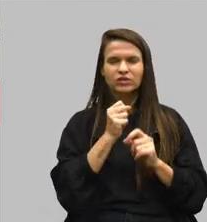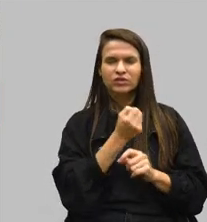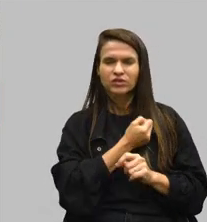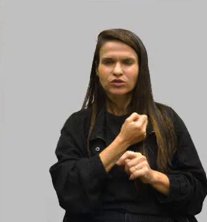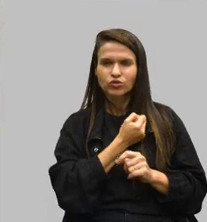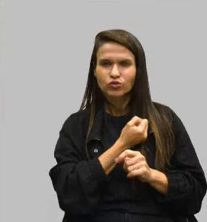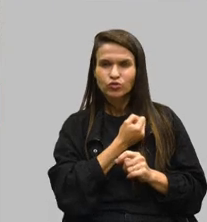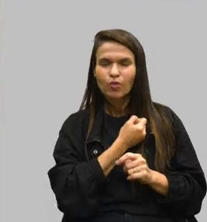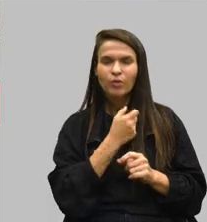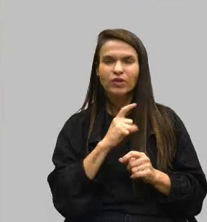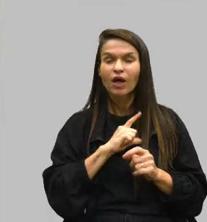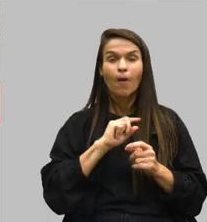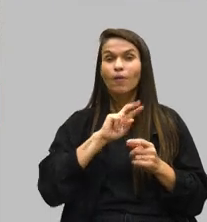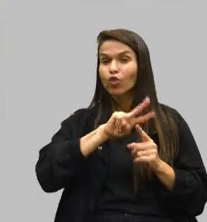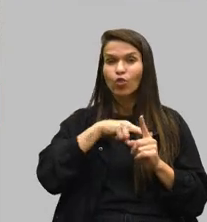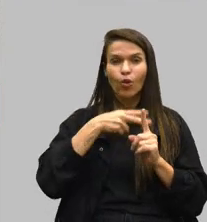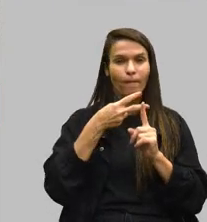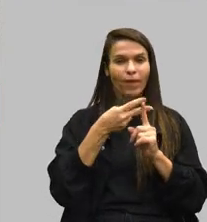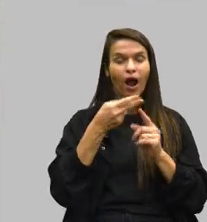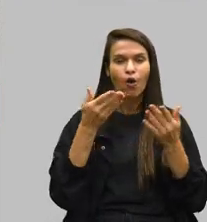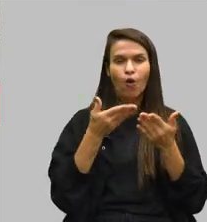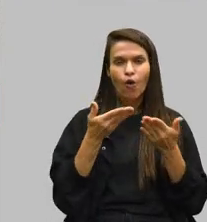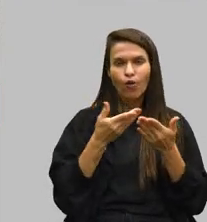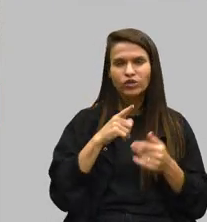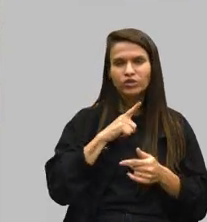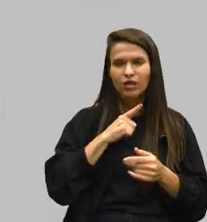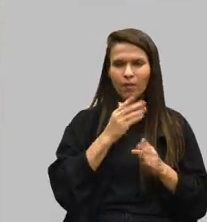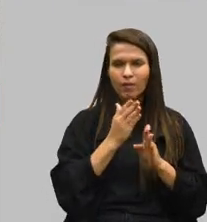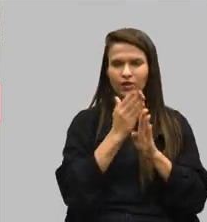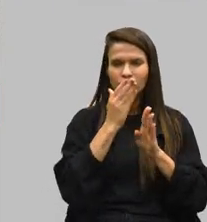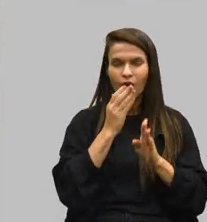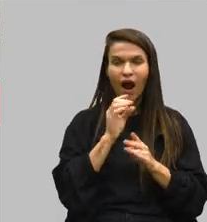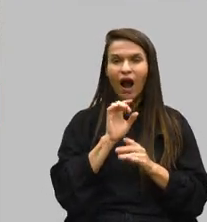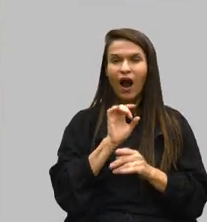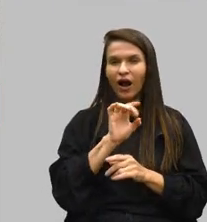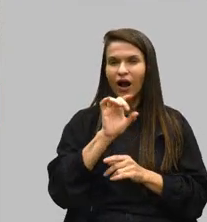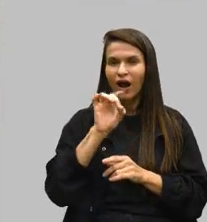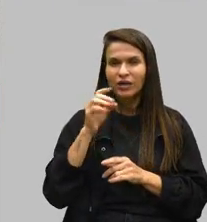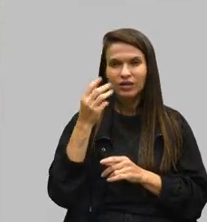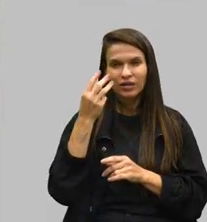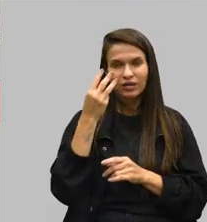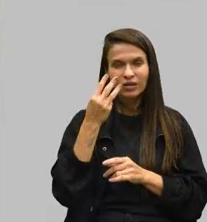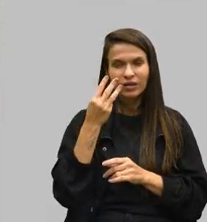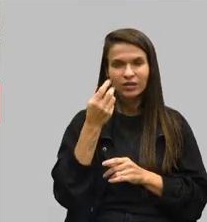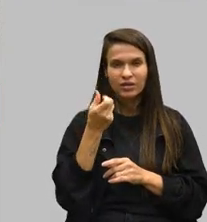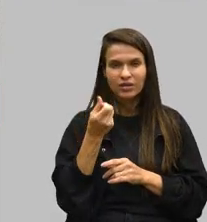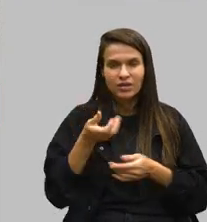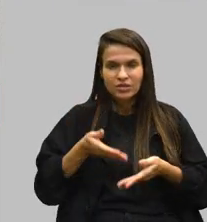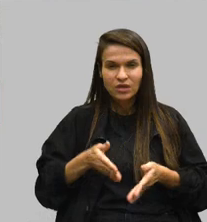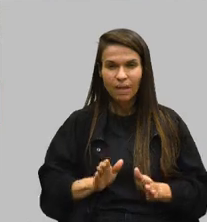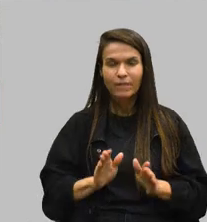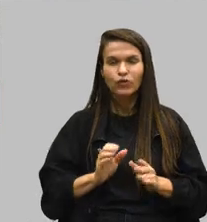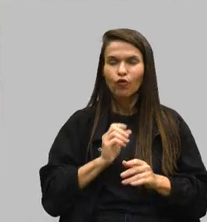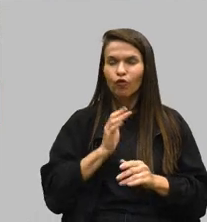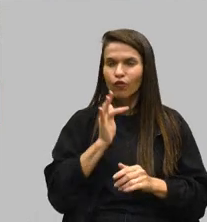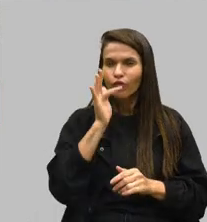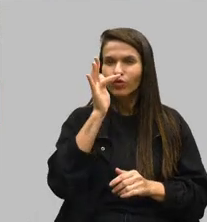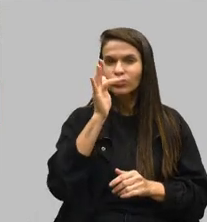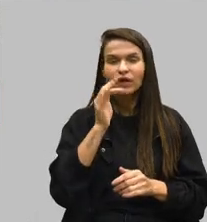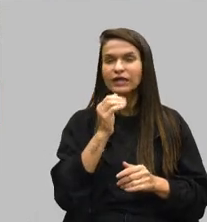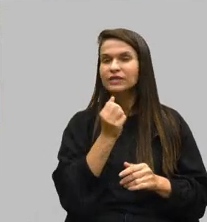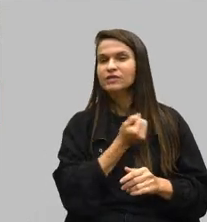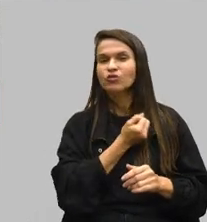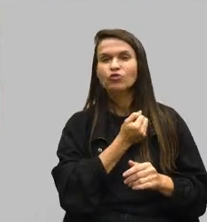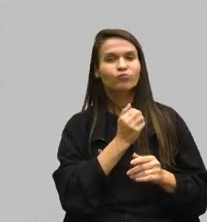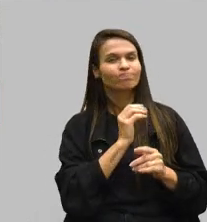a mais do que dobrar. se hoje a gente tem um diagnóstico a cada 36 nascimentos, daqui a alguns anos esse número vai passar